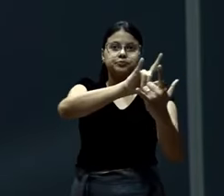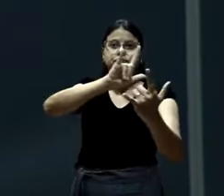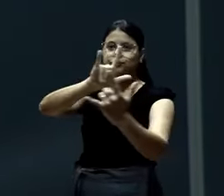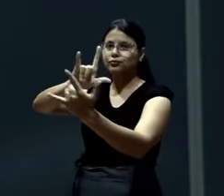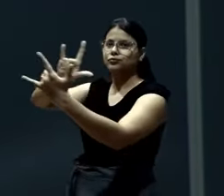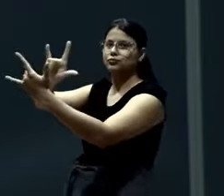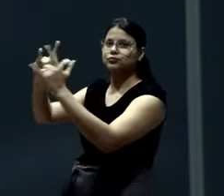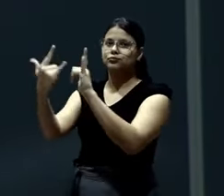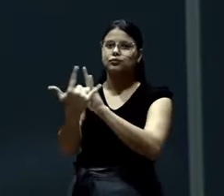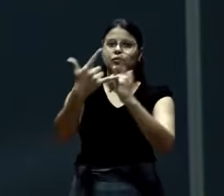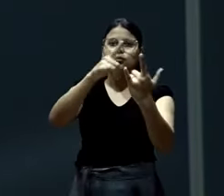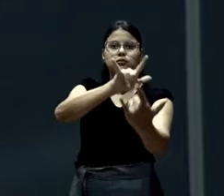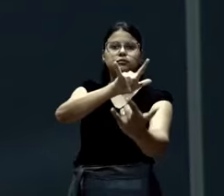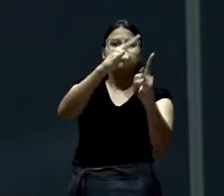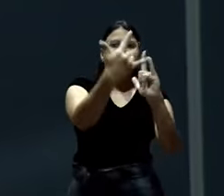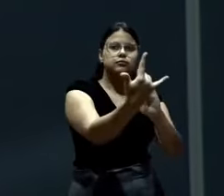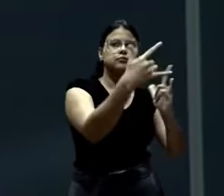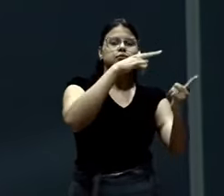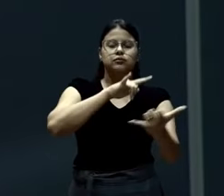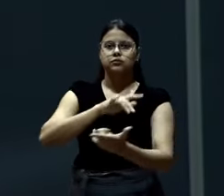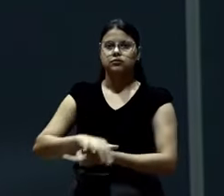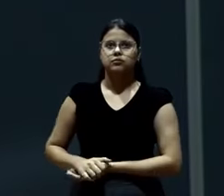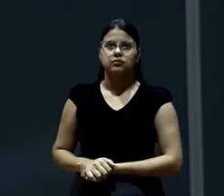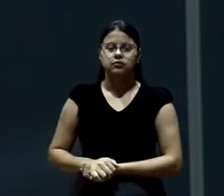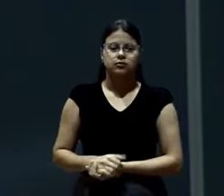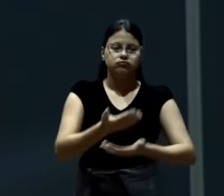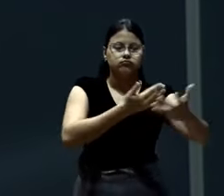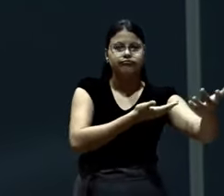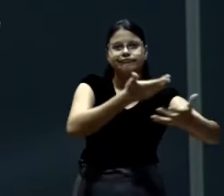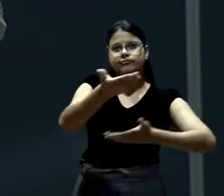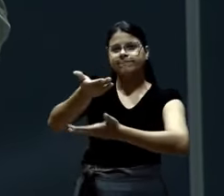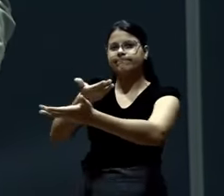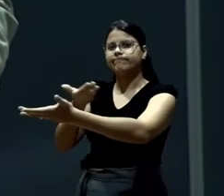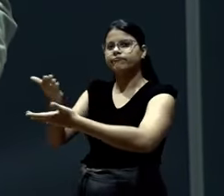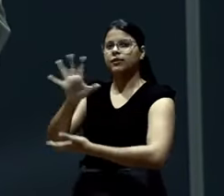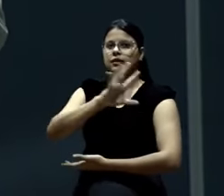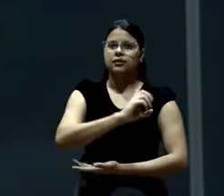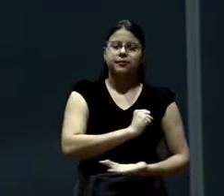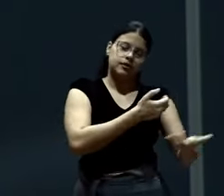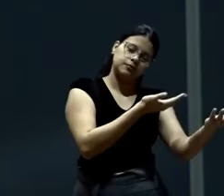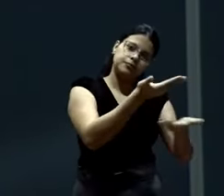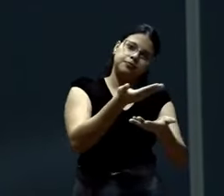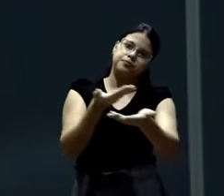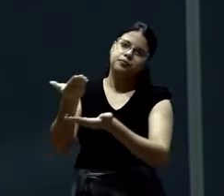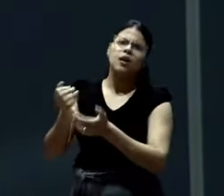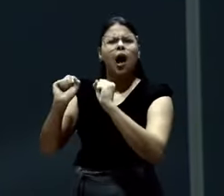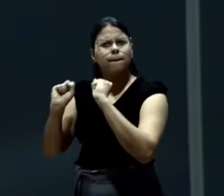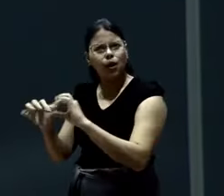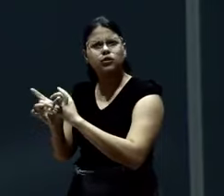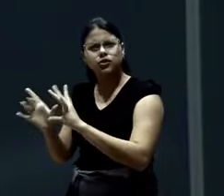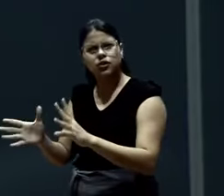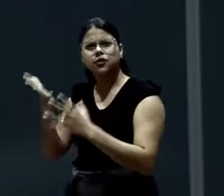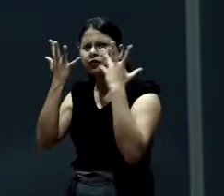Coloque isso no seu coração. Uns aos outros. Repito, não estou dizendo que é errado cuidar de bicho.